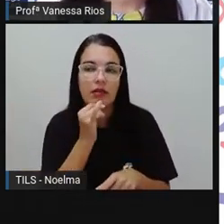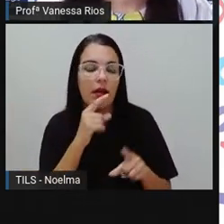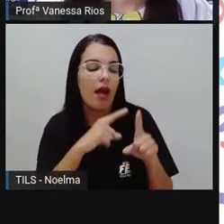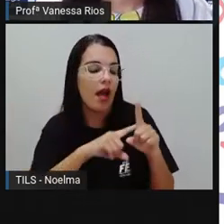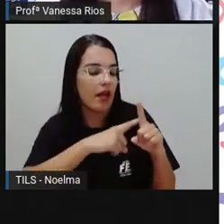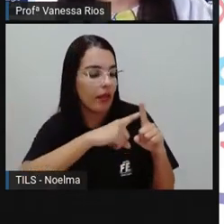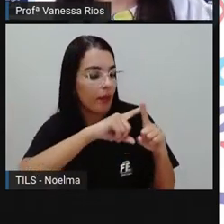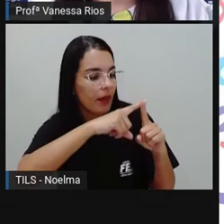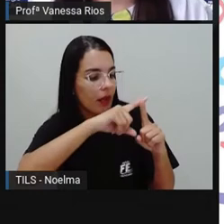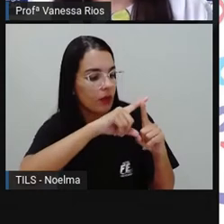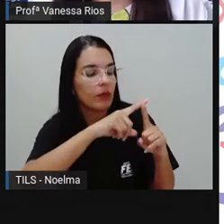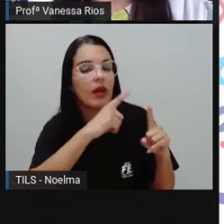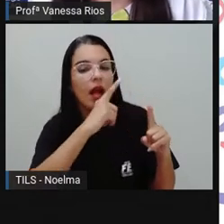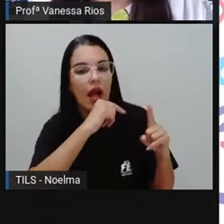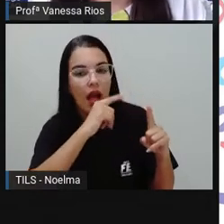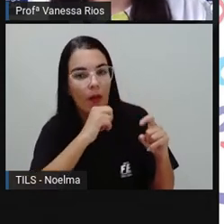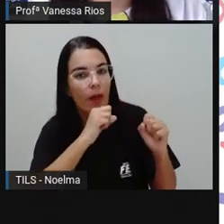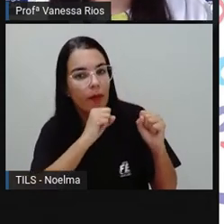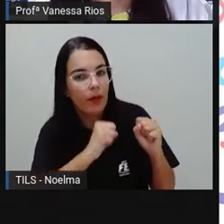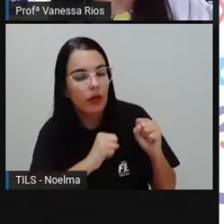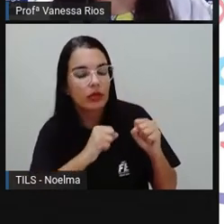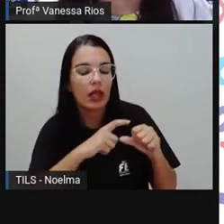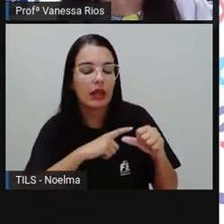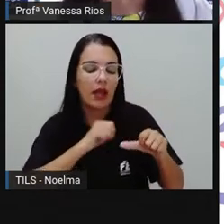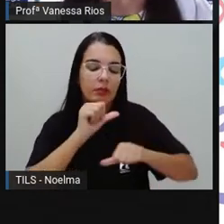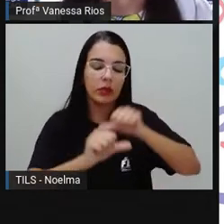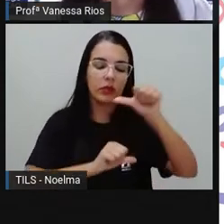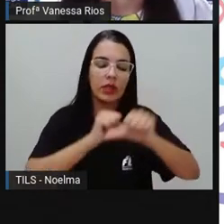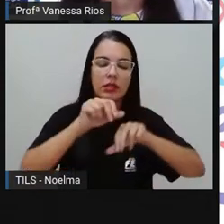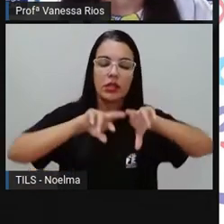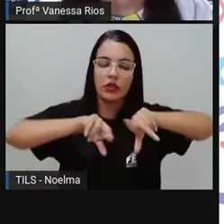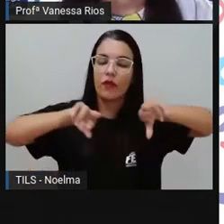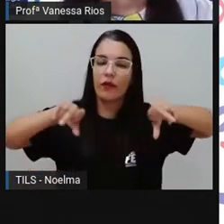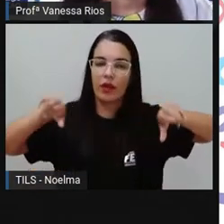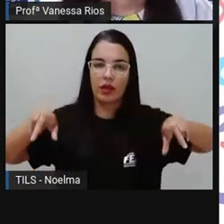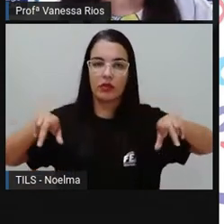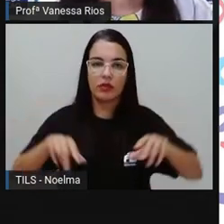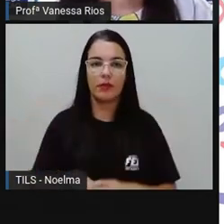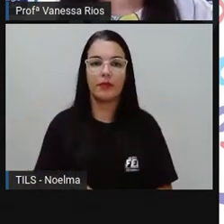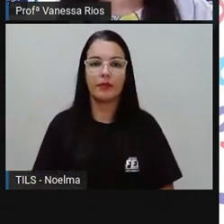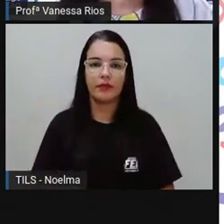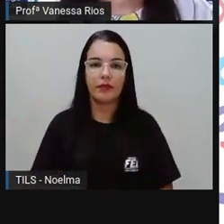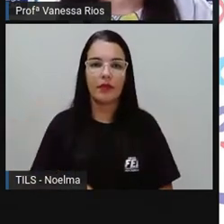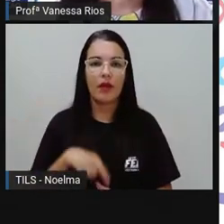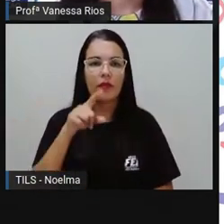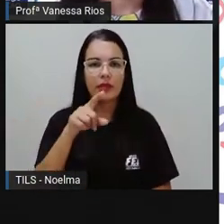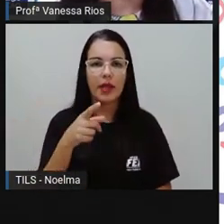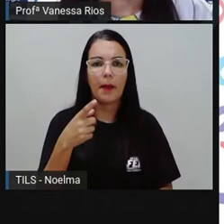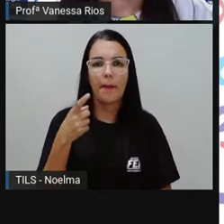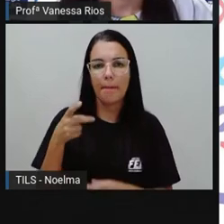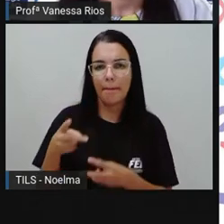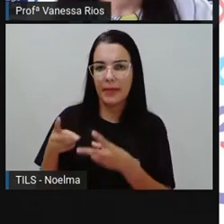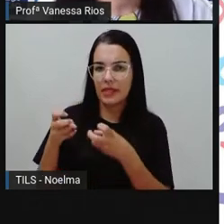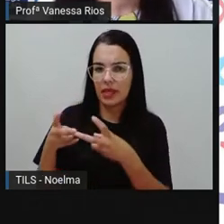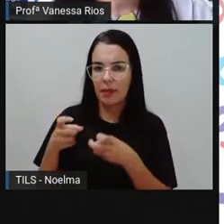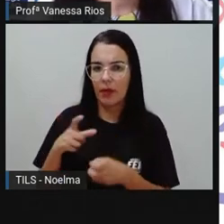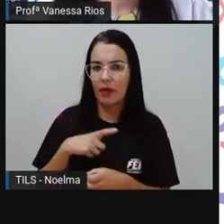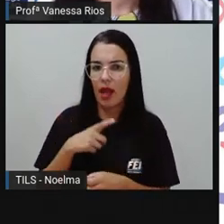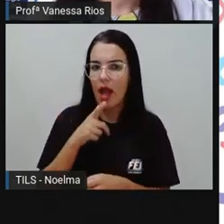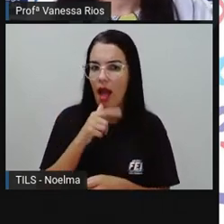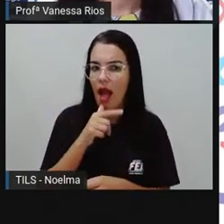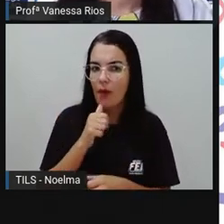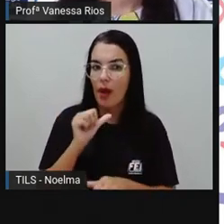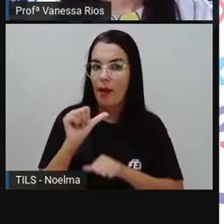a água, ela passa para estados diferentes. E aí, como você percebeu, né? Que a